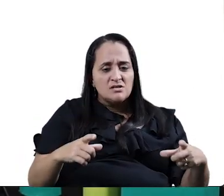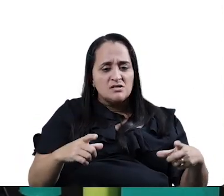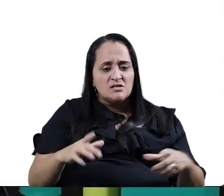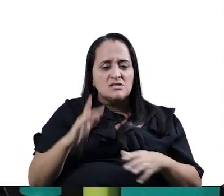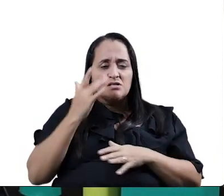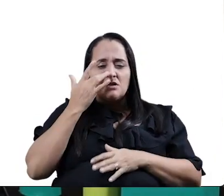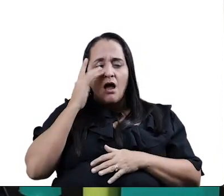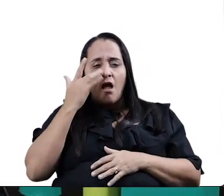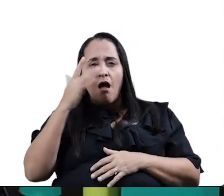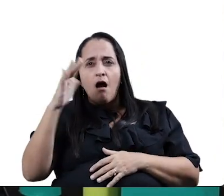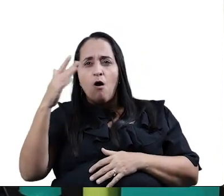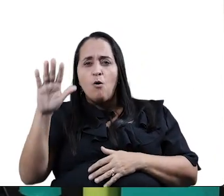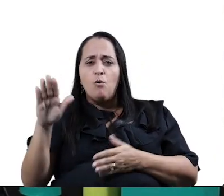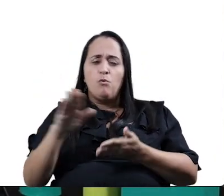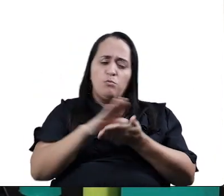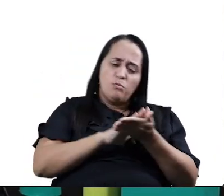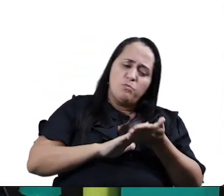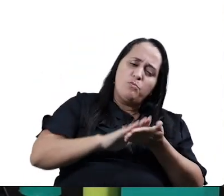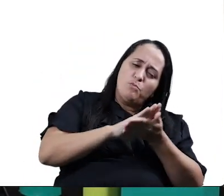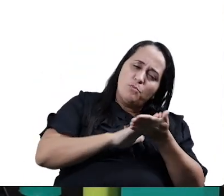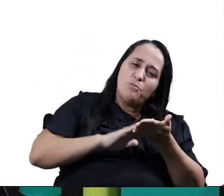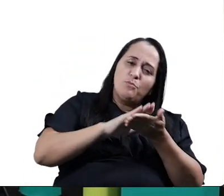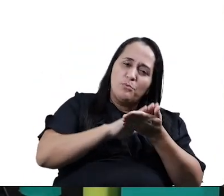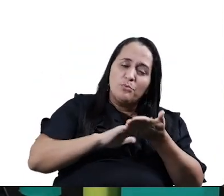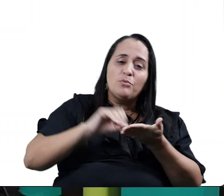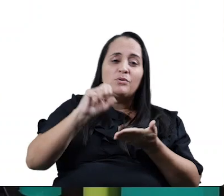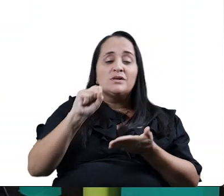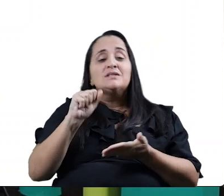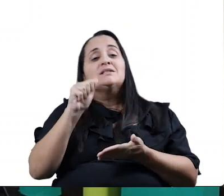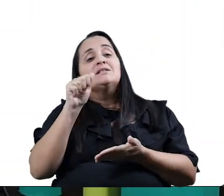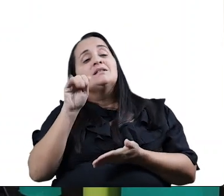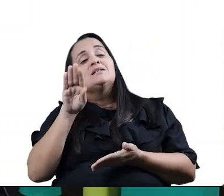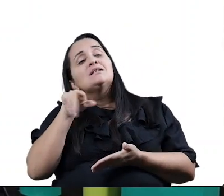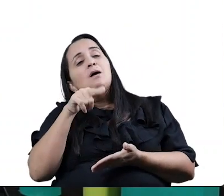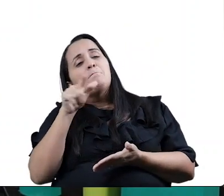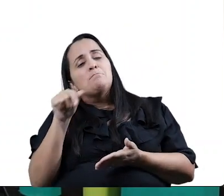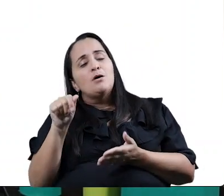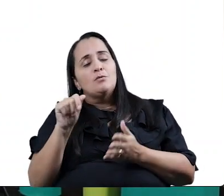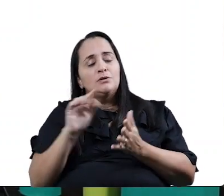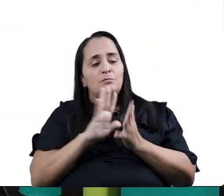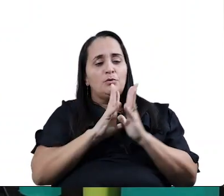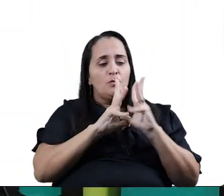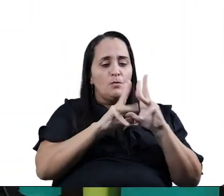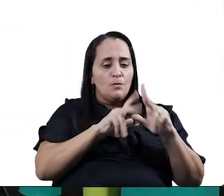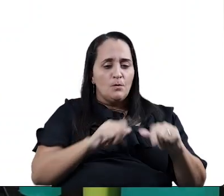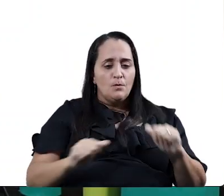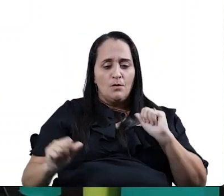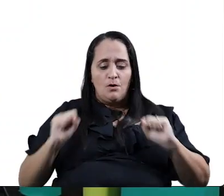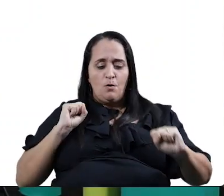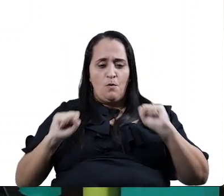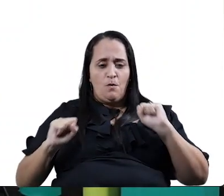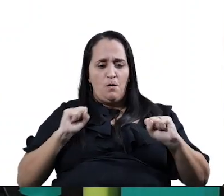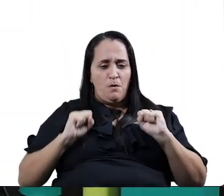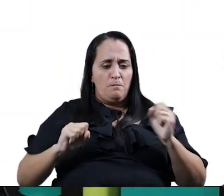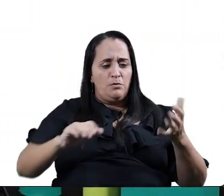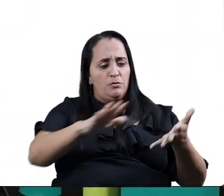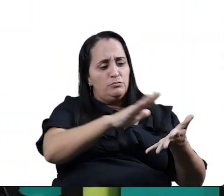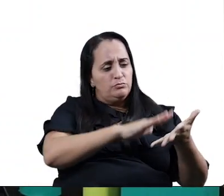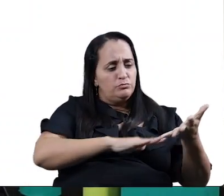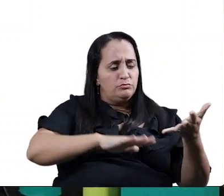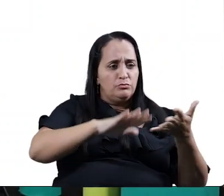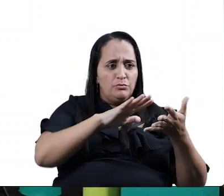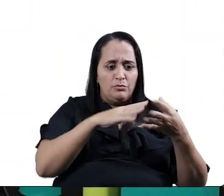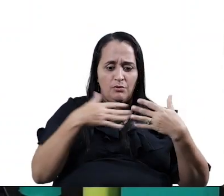ouro. Ariada com sabão. E depois de areada, enxuga com seu roupão. Seu